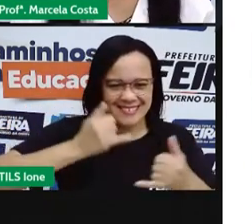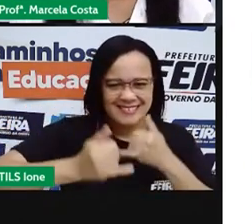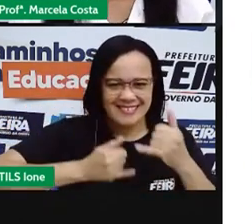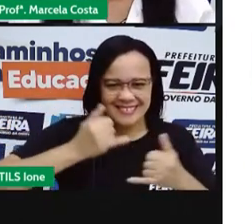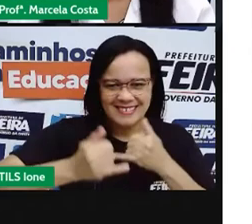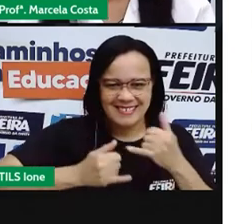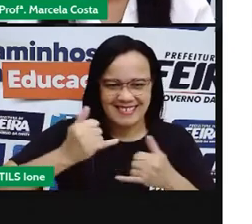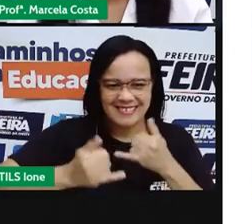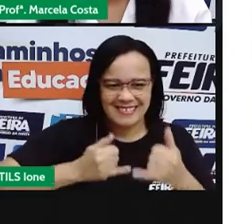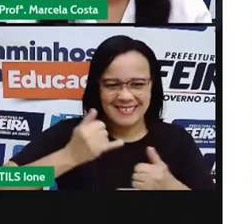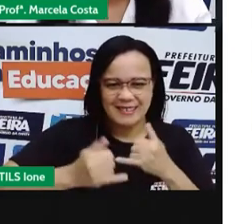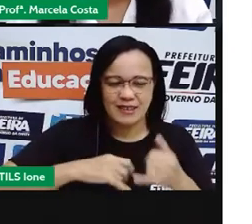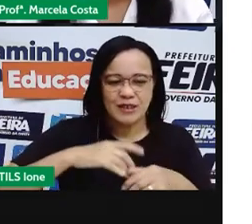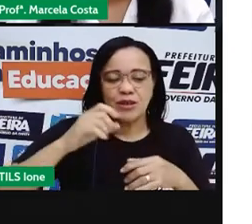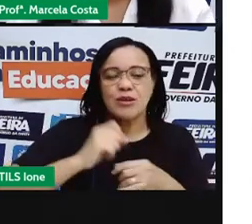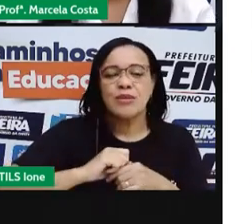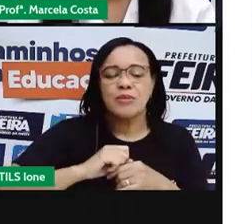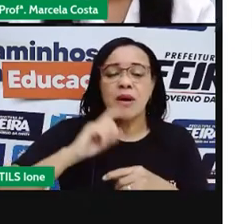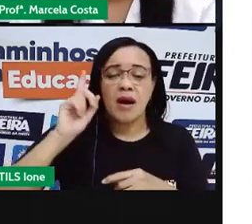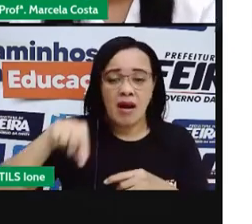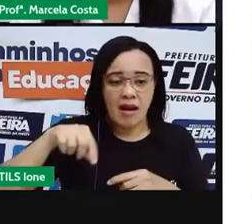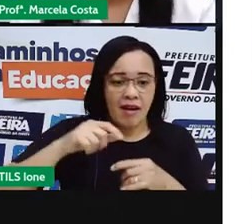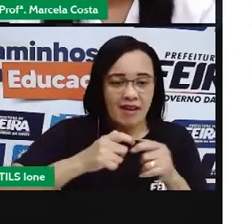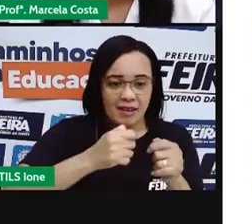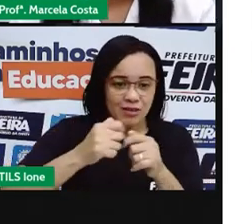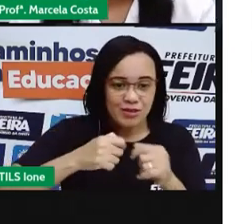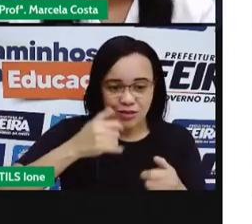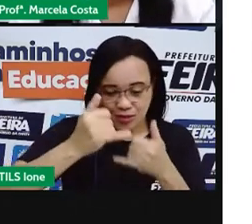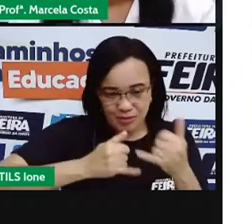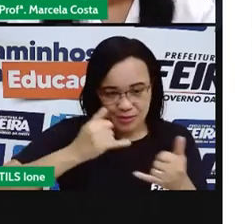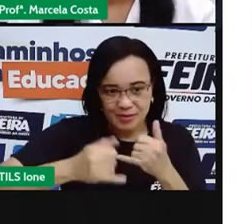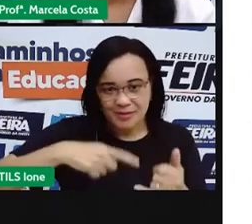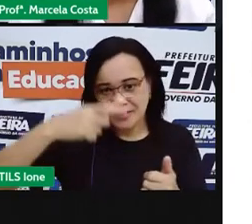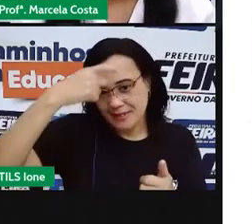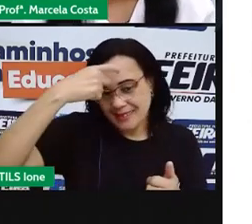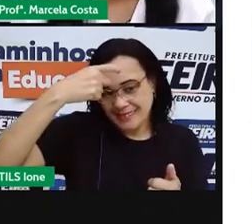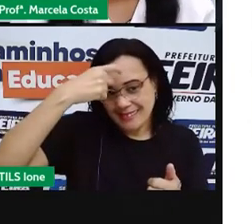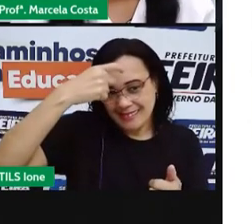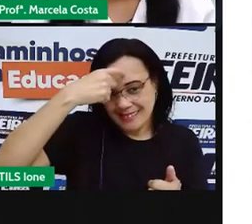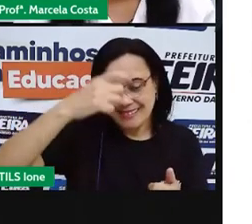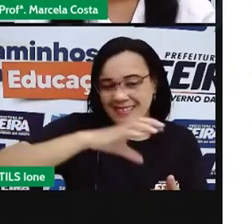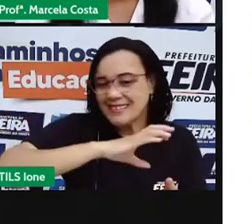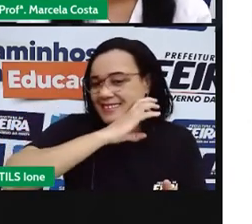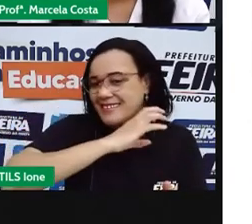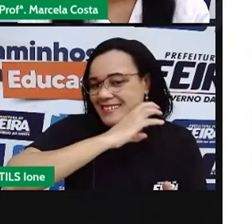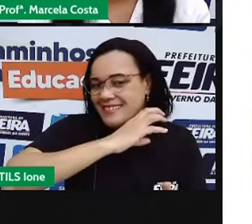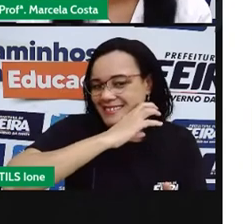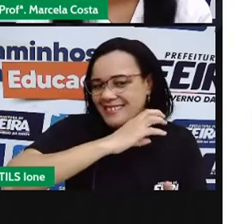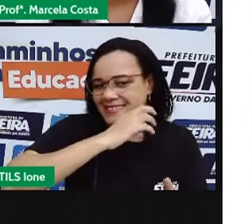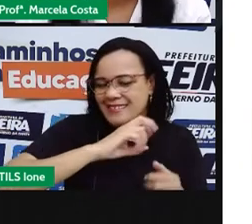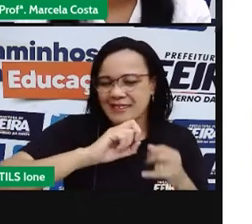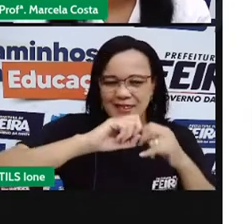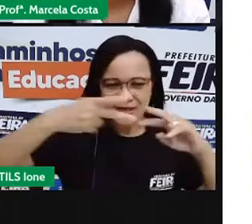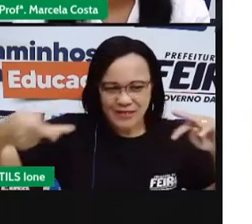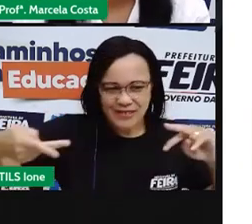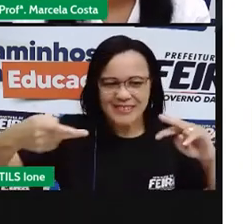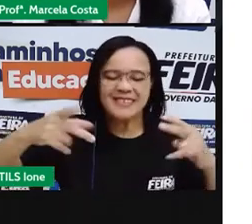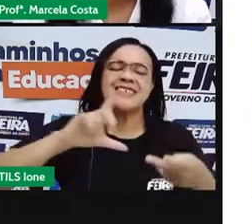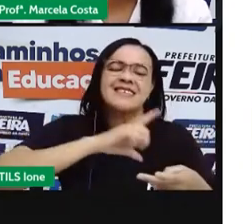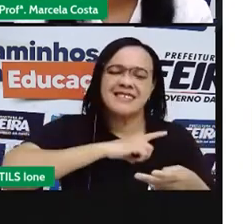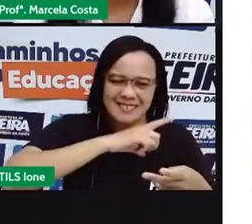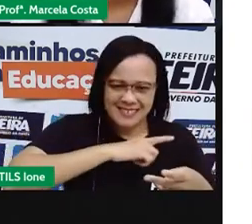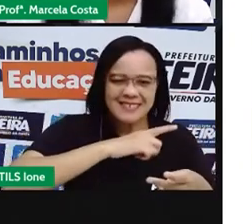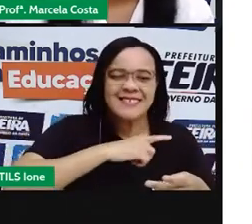O nome desse jogo é o jogo na memória animal. Ele está disponível no site do Sola Games.